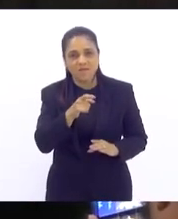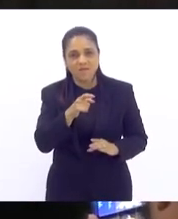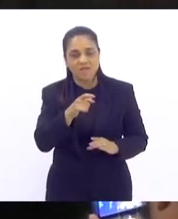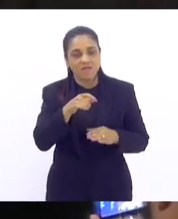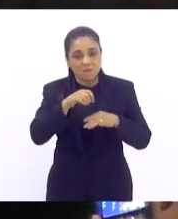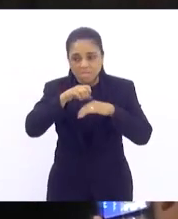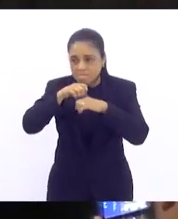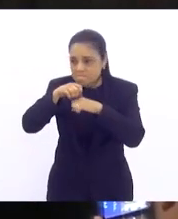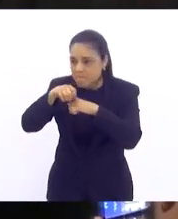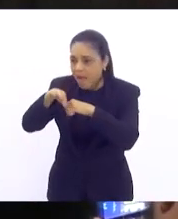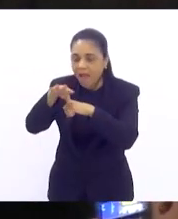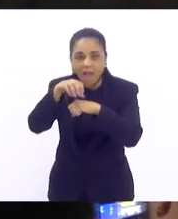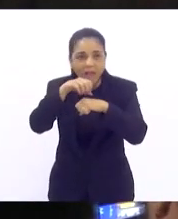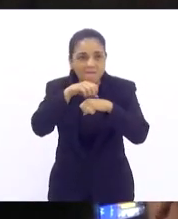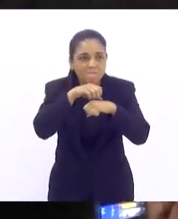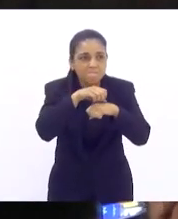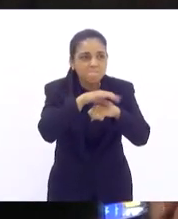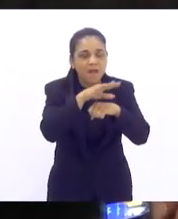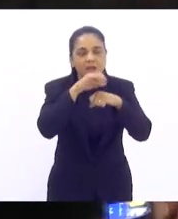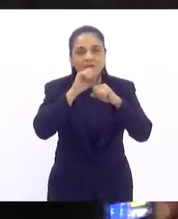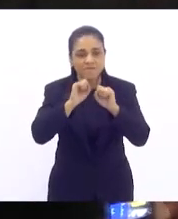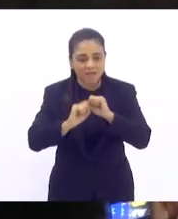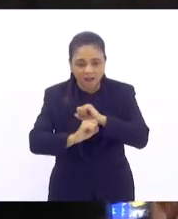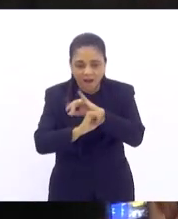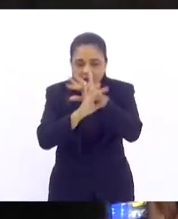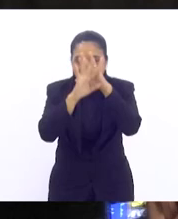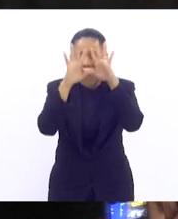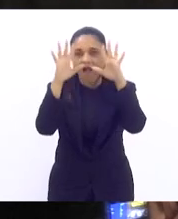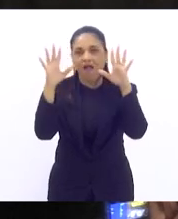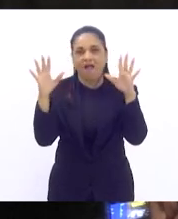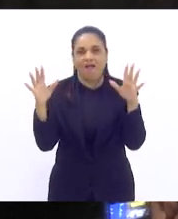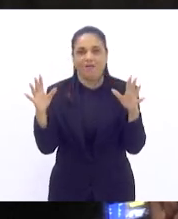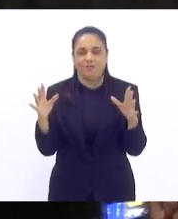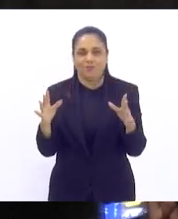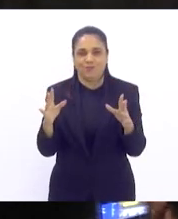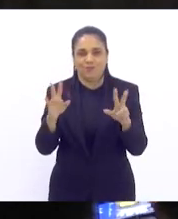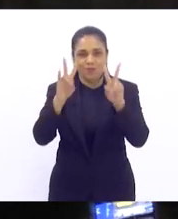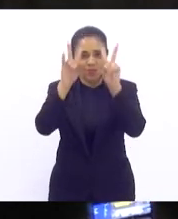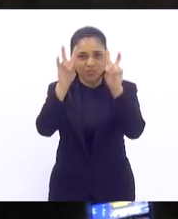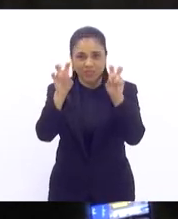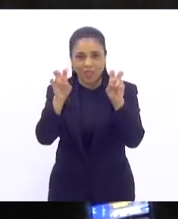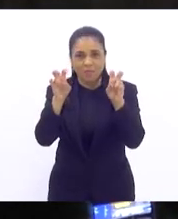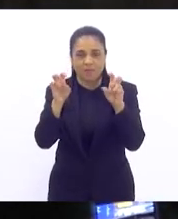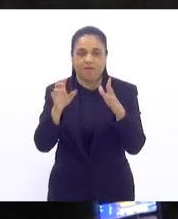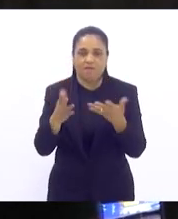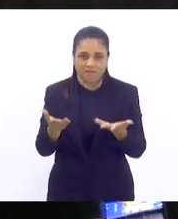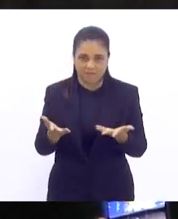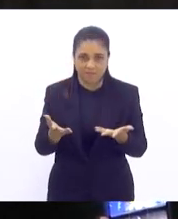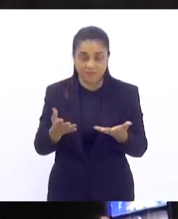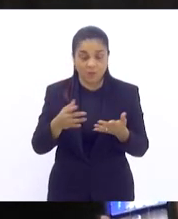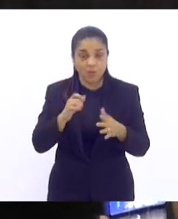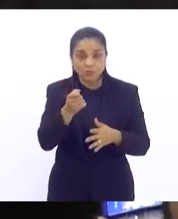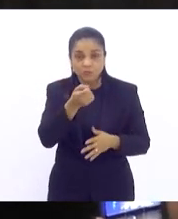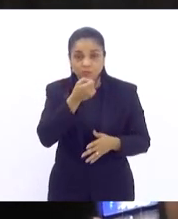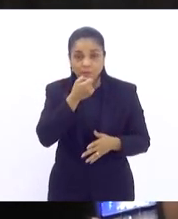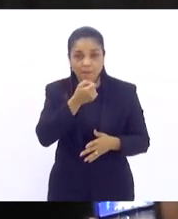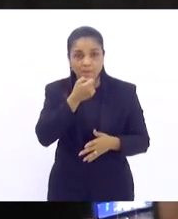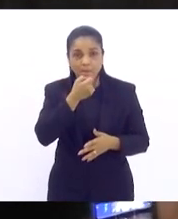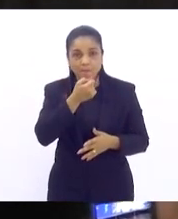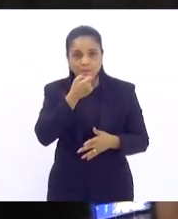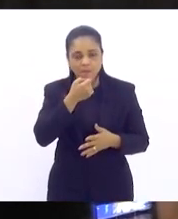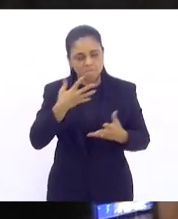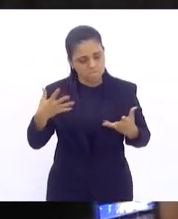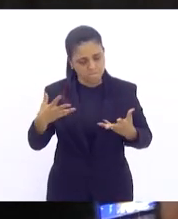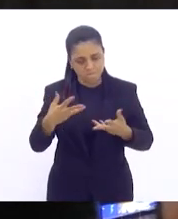luz naquilo que está nebuloso então o jornalismo quando é bem exercido ele é